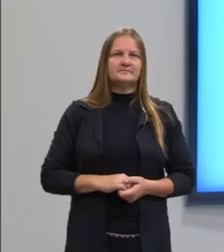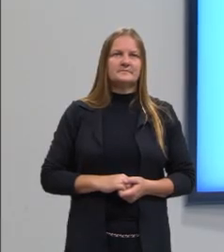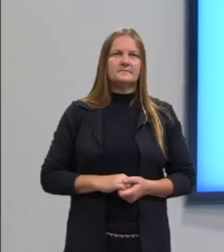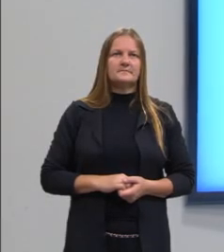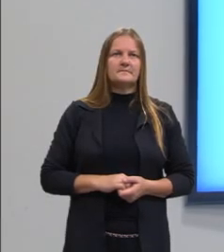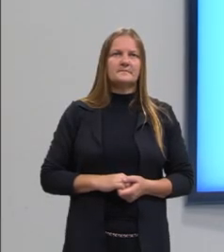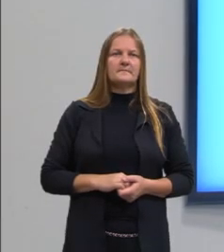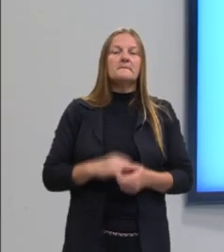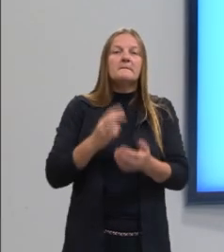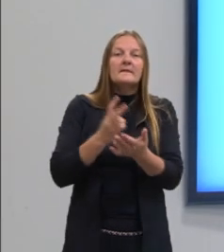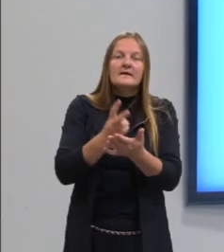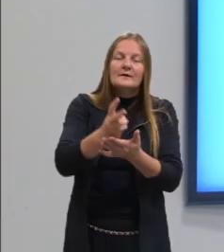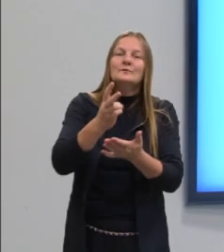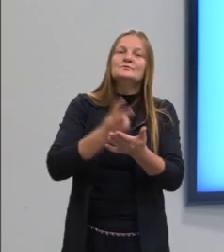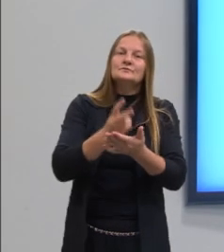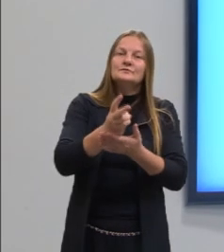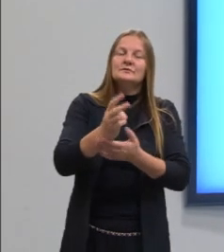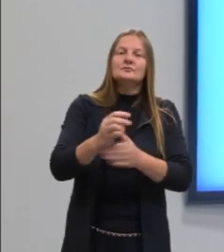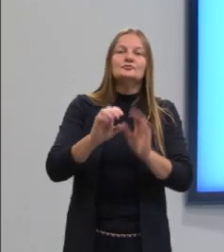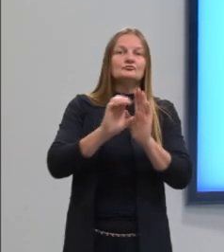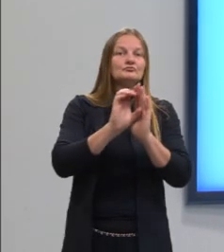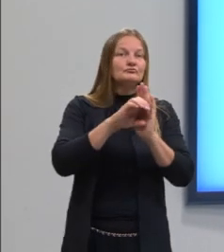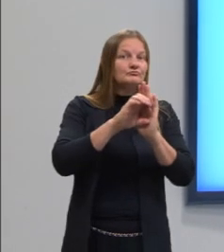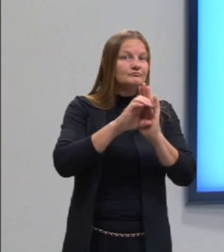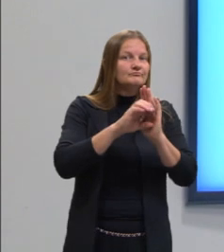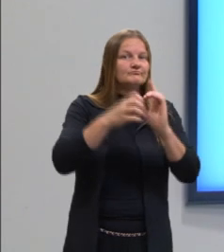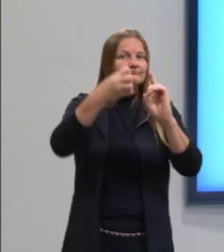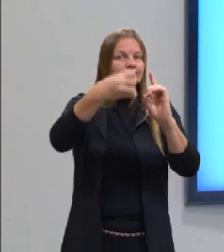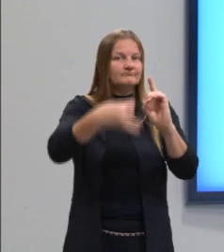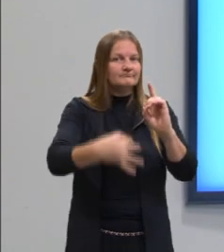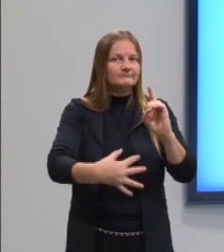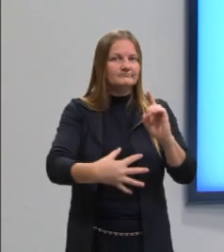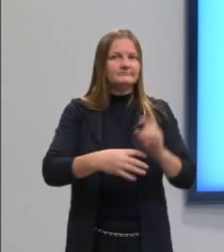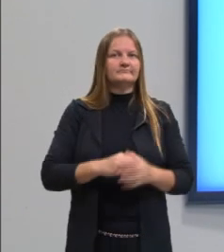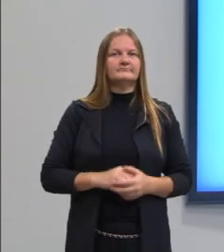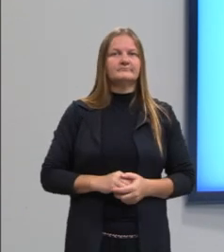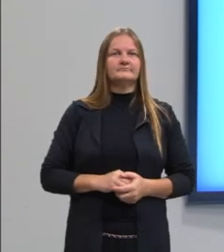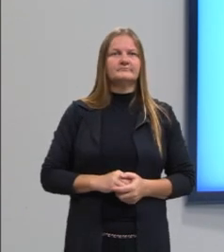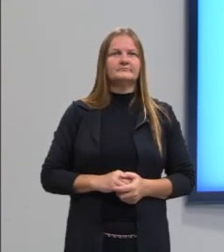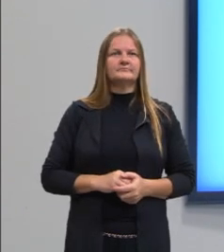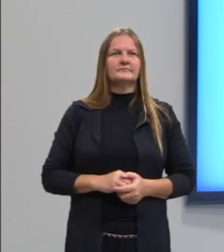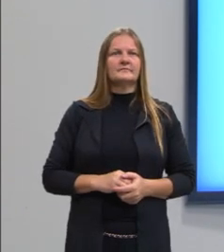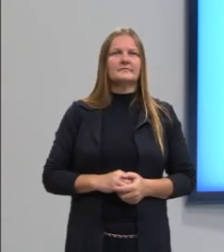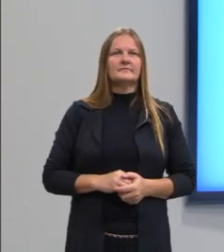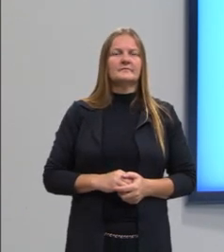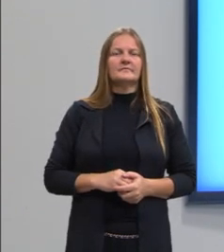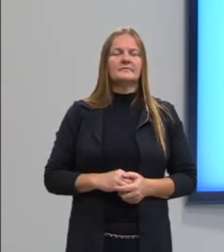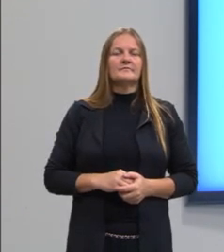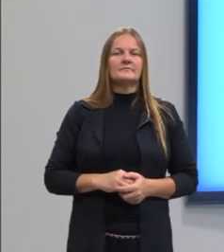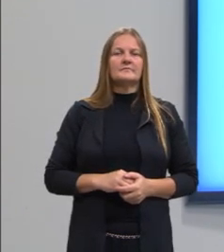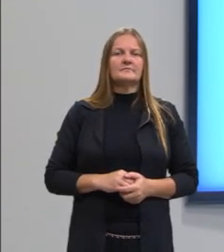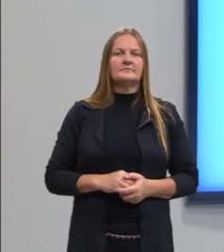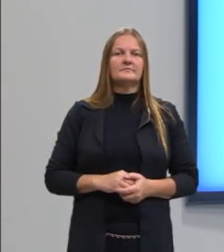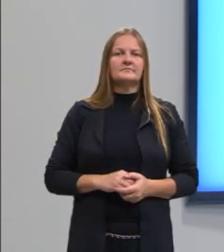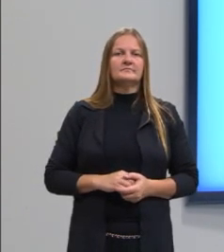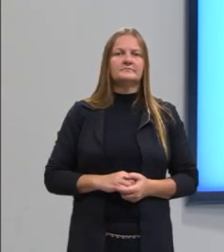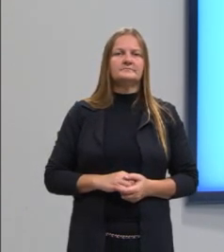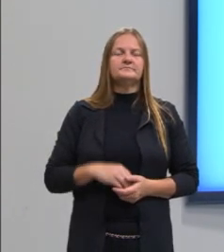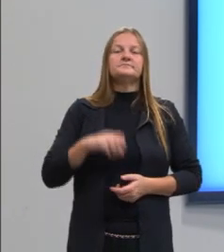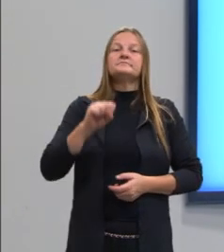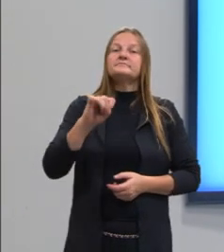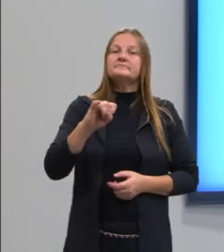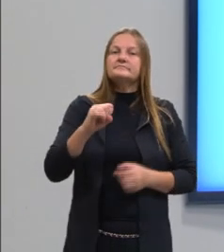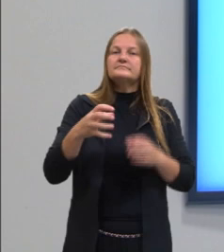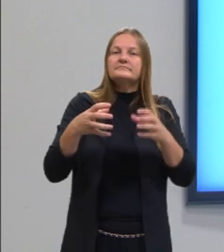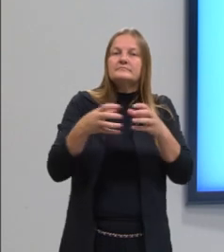Então, continuando ainda a definição de conjuntos, vejam bem, quando nós agrupamos elementos com